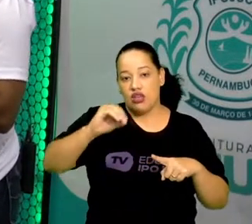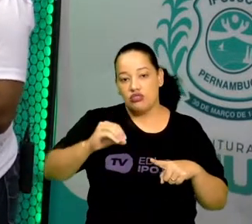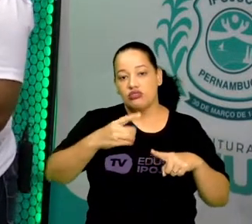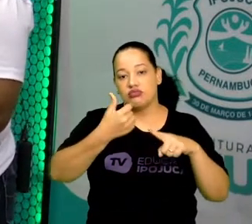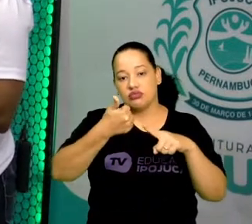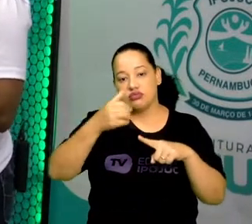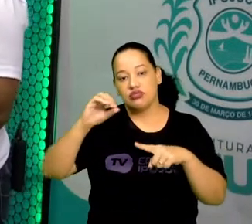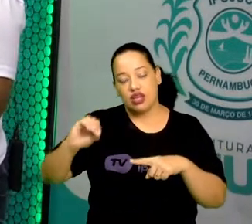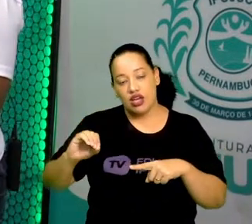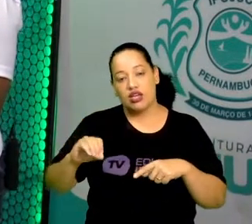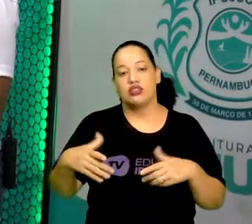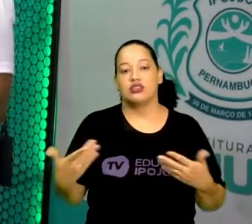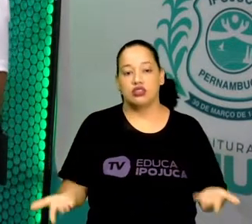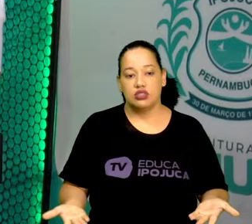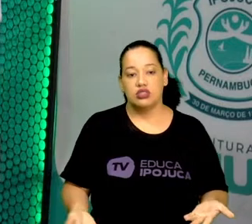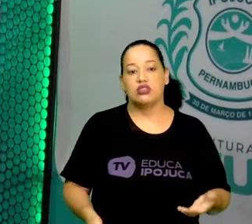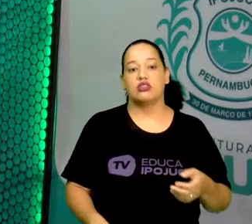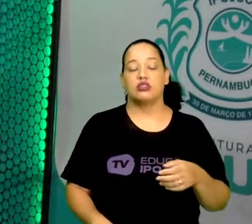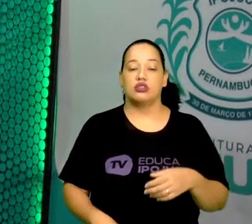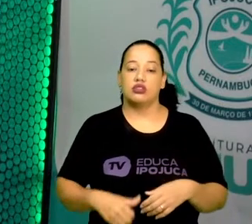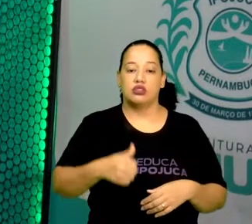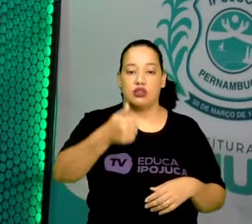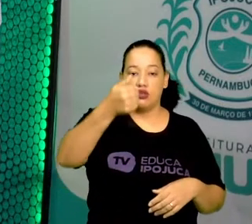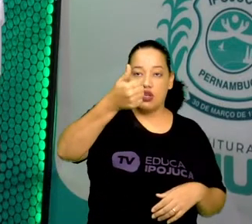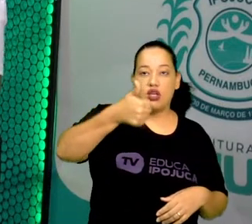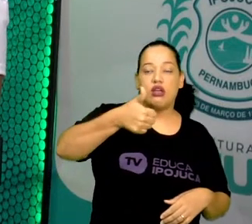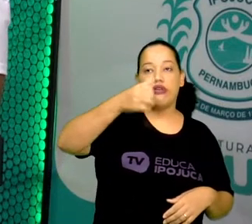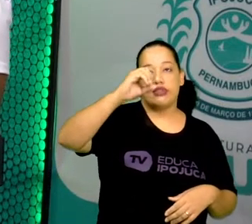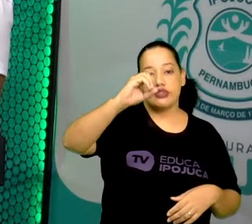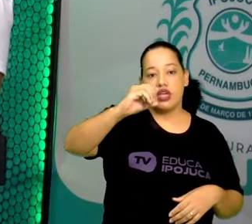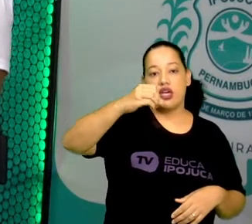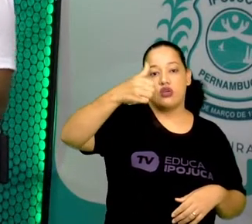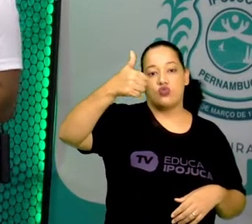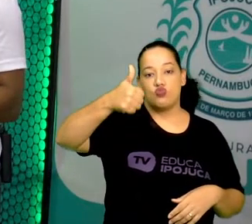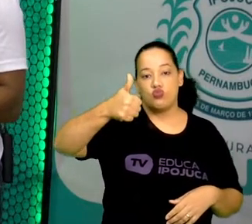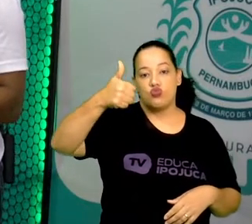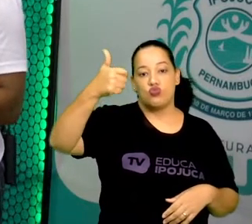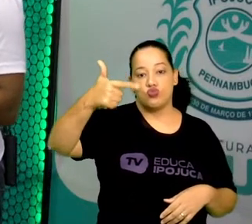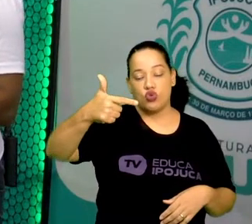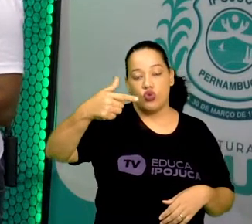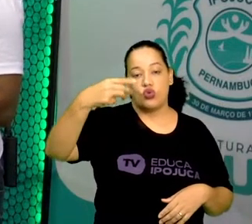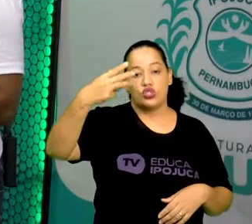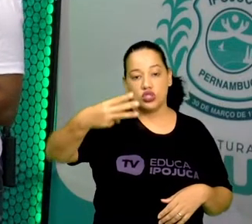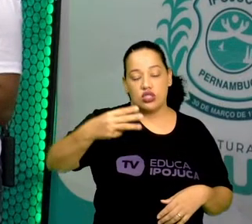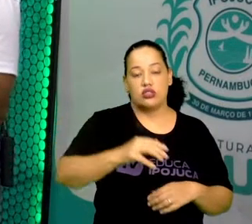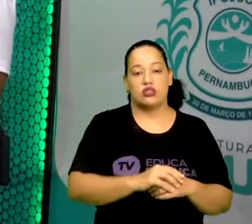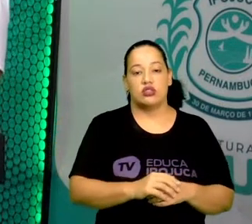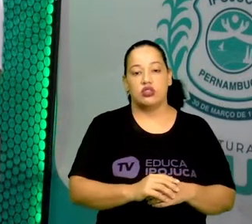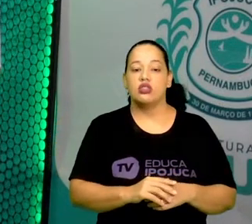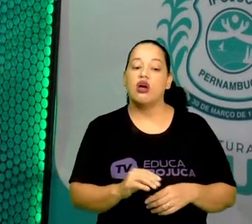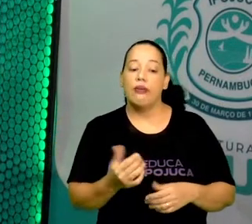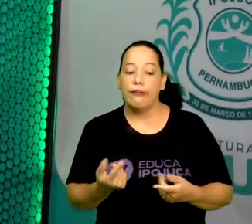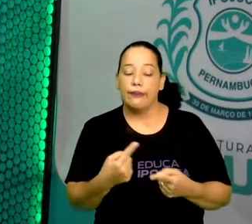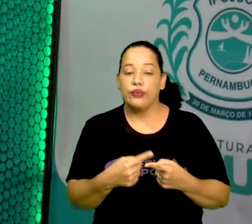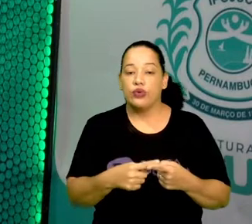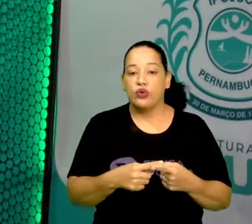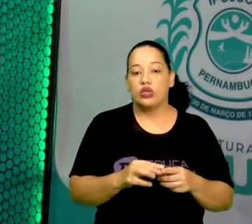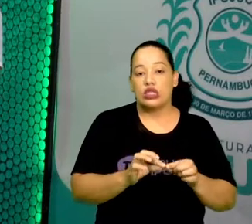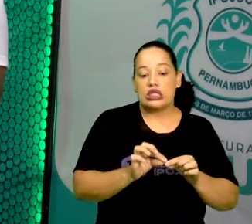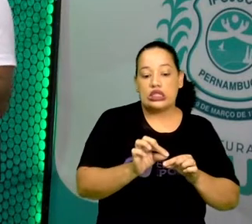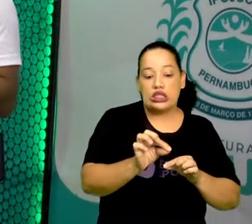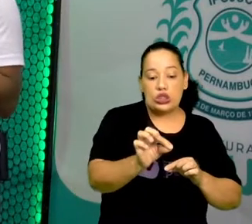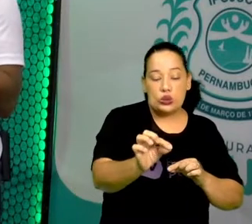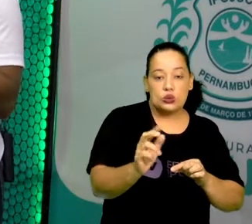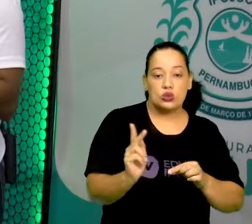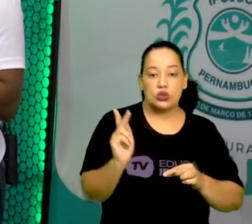que a potência vai 0, 1, 2, 3. O quilômetro é igual a 1.000 metros. Note